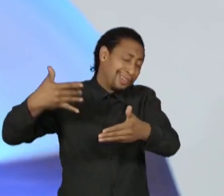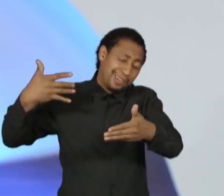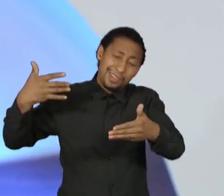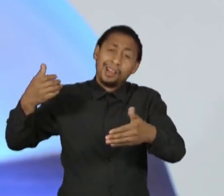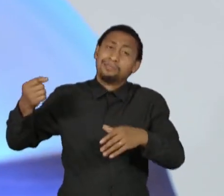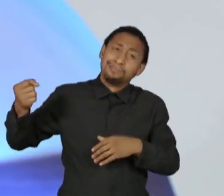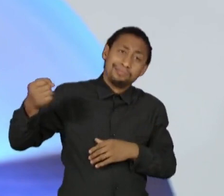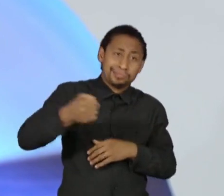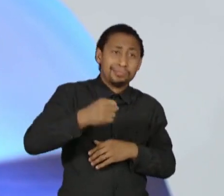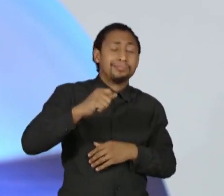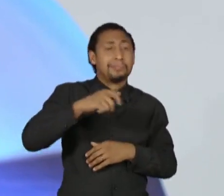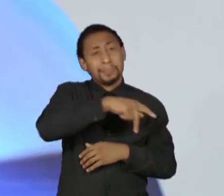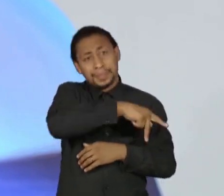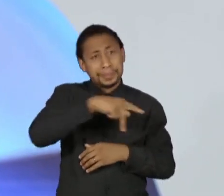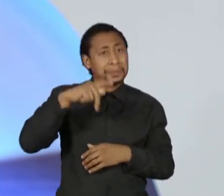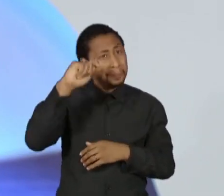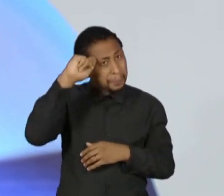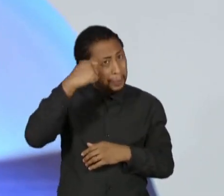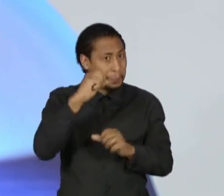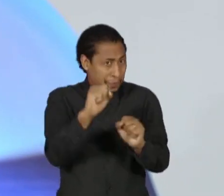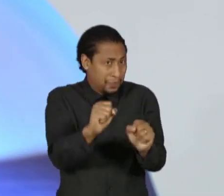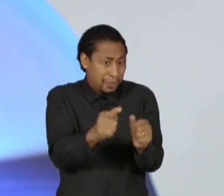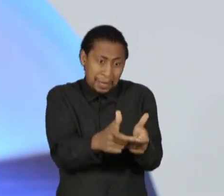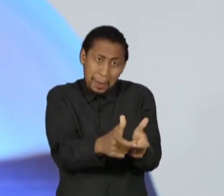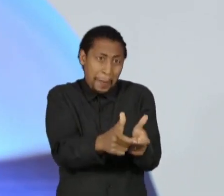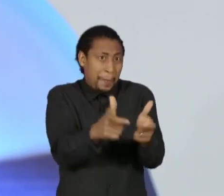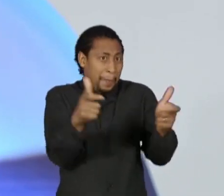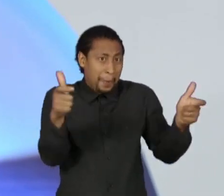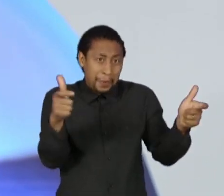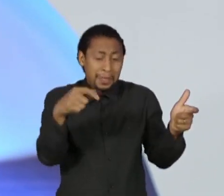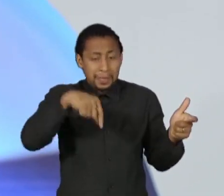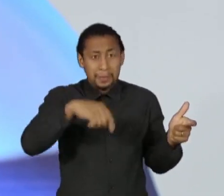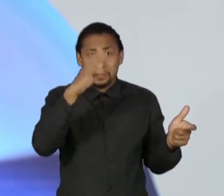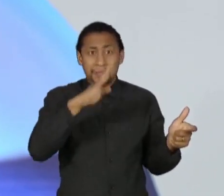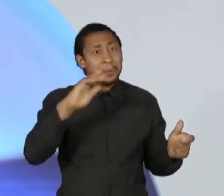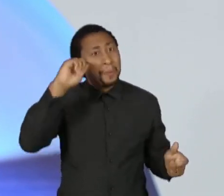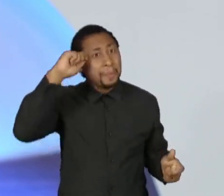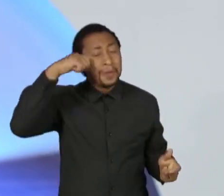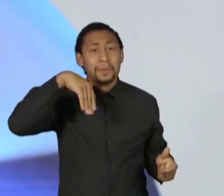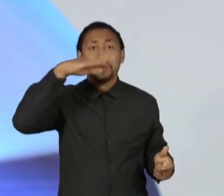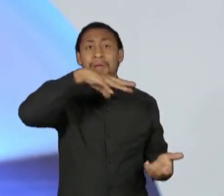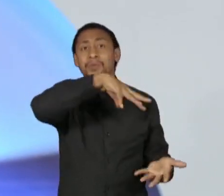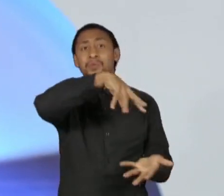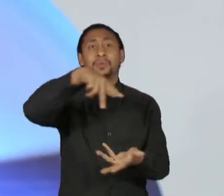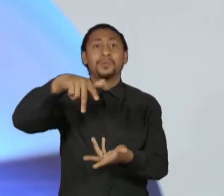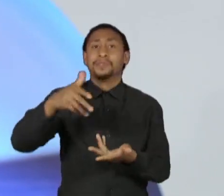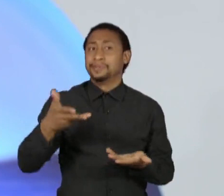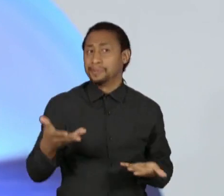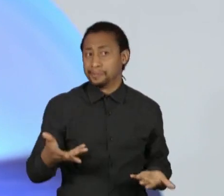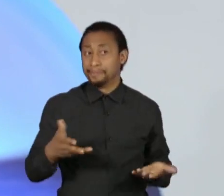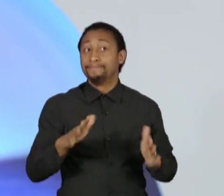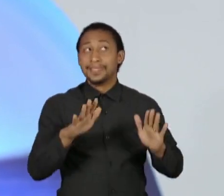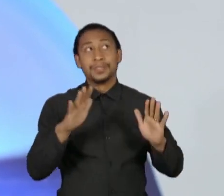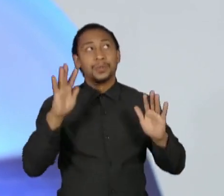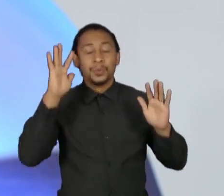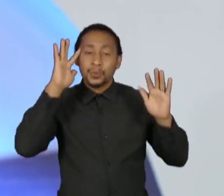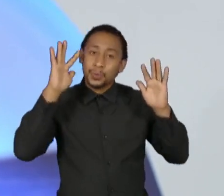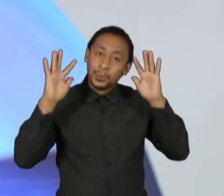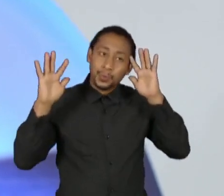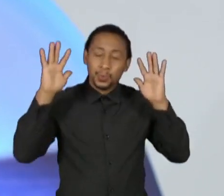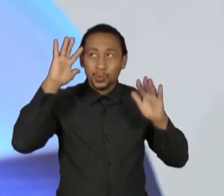a gente sabendo que o país tem uma porcentagem gigantesca de pessoas pretas do mundo. Eu acho que eu sonho com o dia